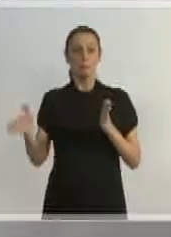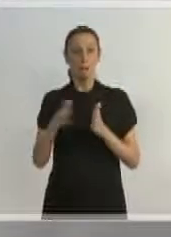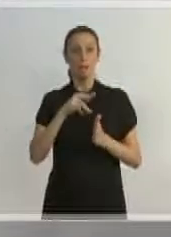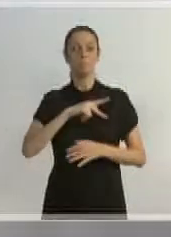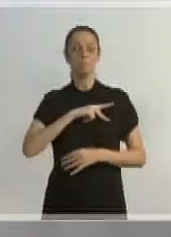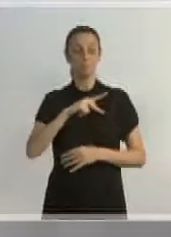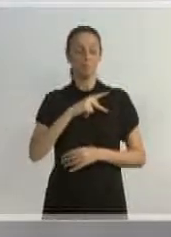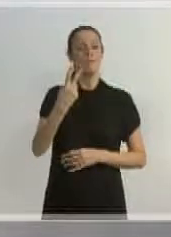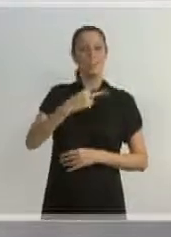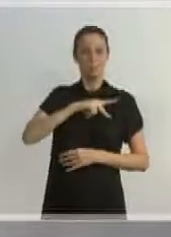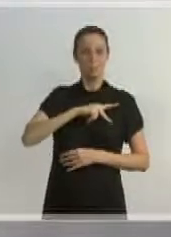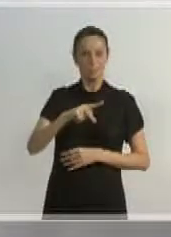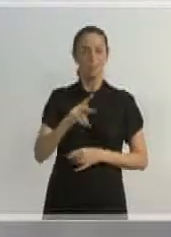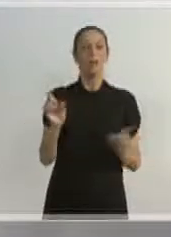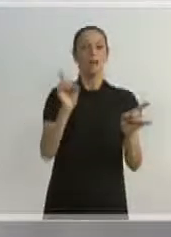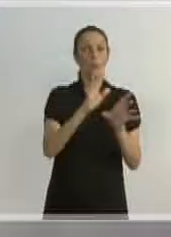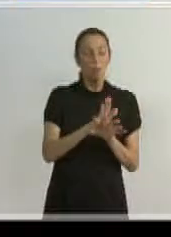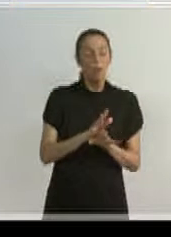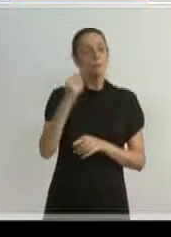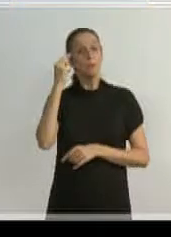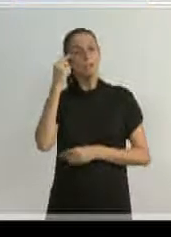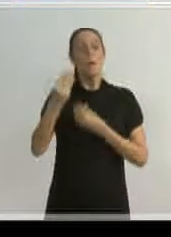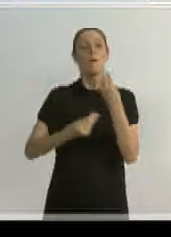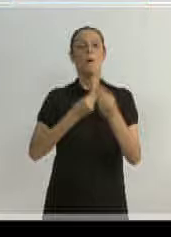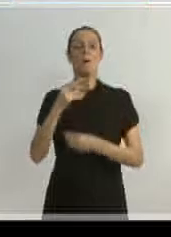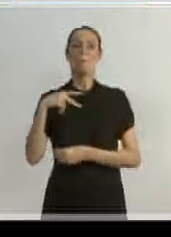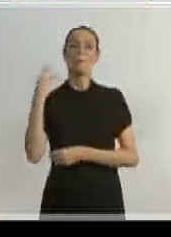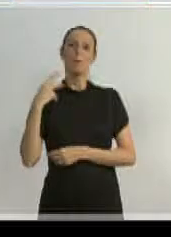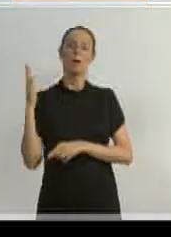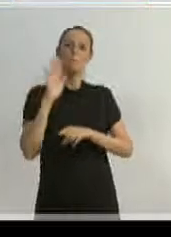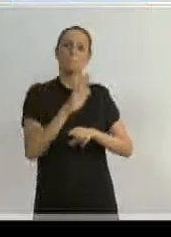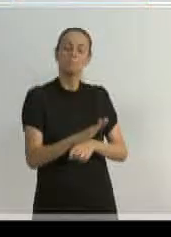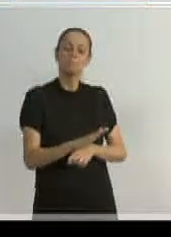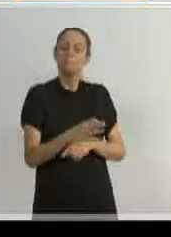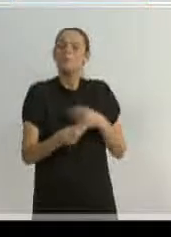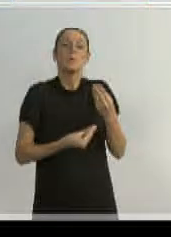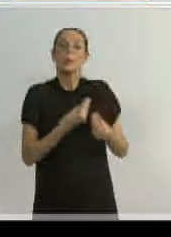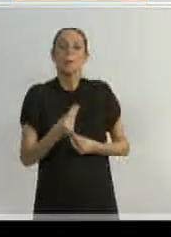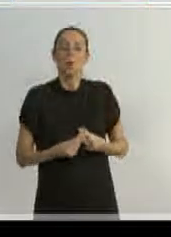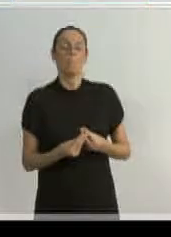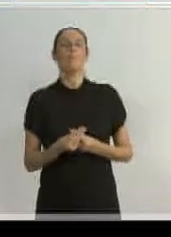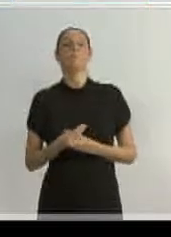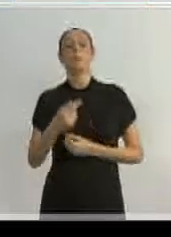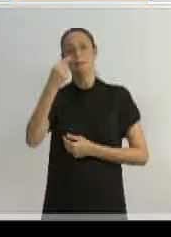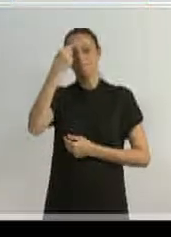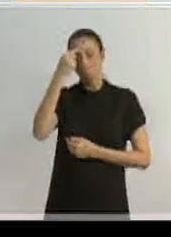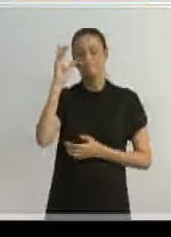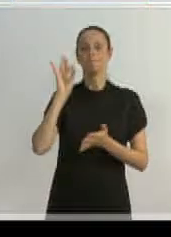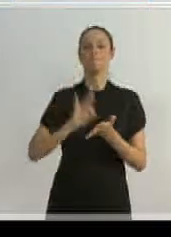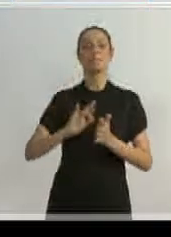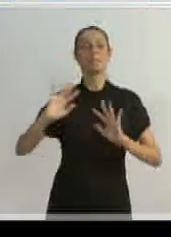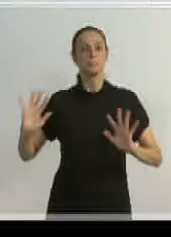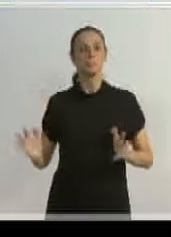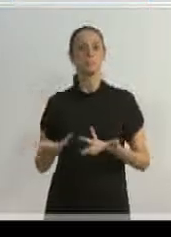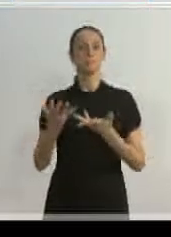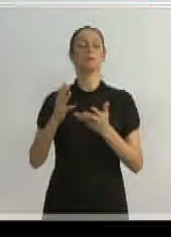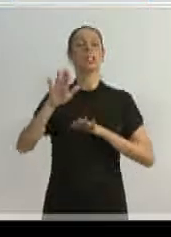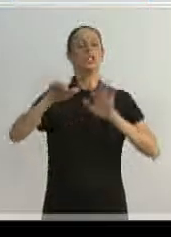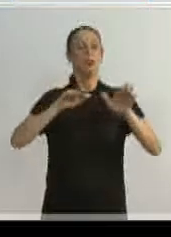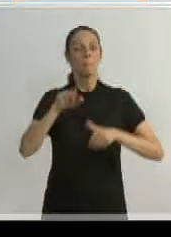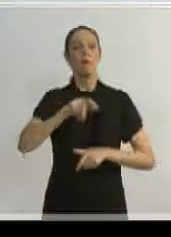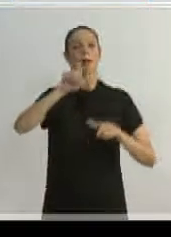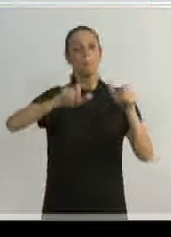forma dele colaborar politicamente não seria ele participando e disputando a eleição, mas seria ele intensificando uma rede de pessoas